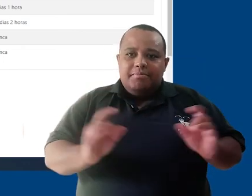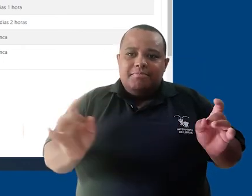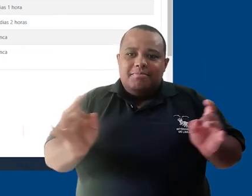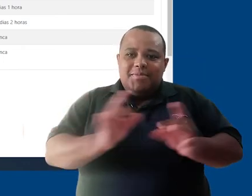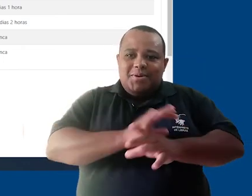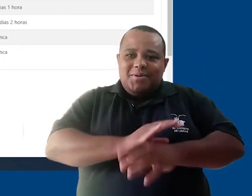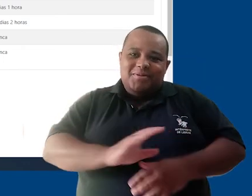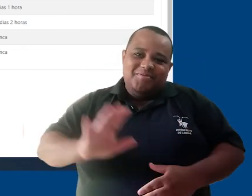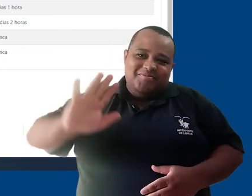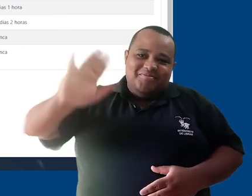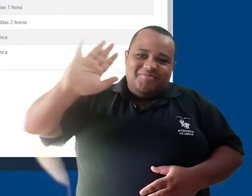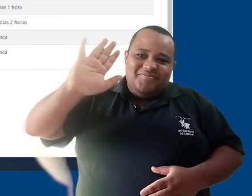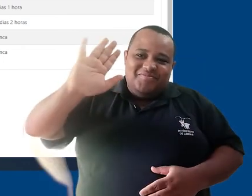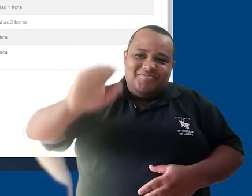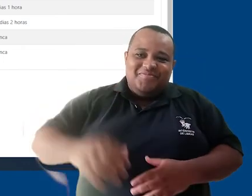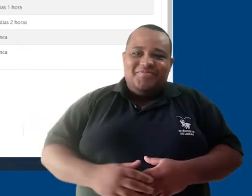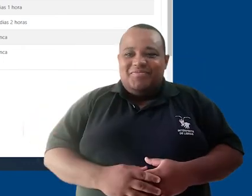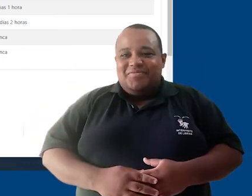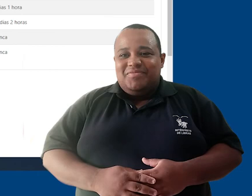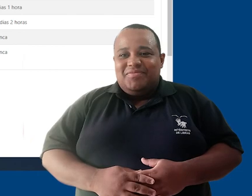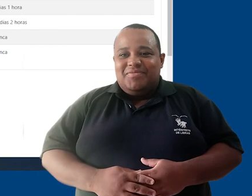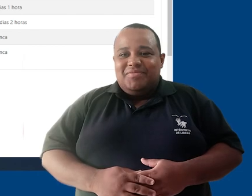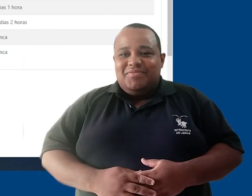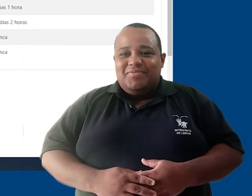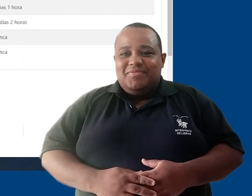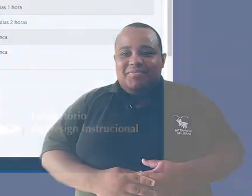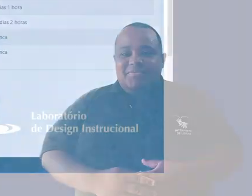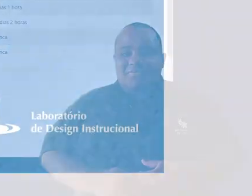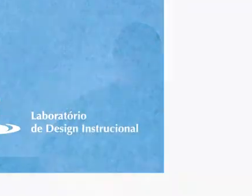de cursos. E, por hoje é só, até a próxima aula.